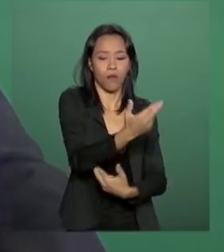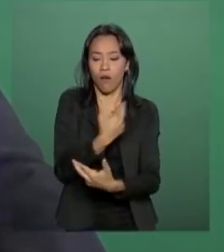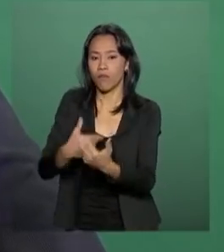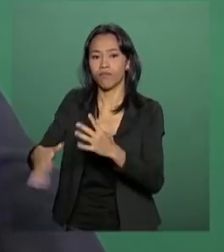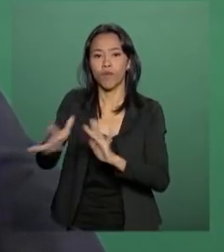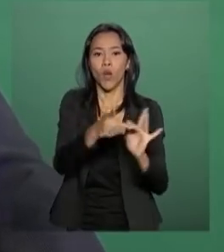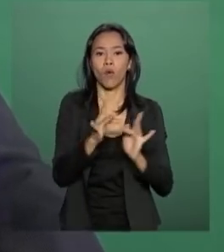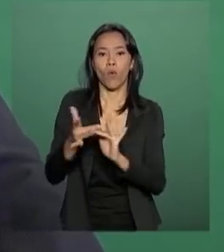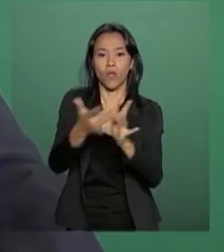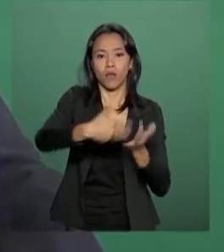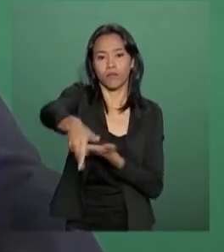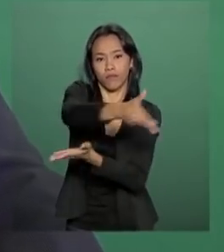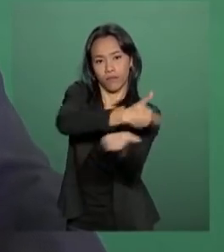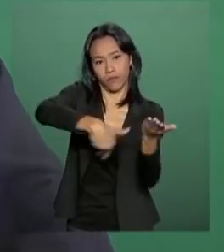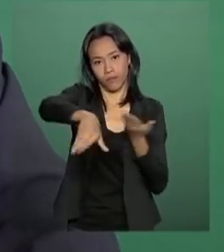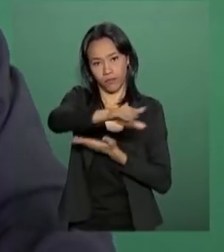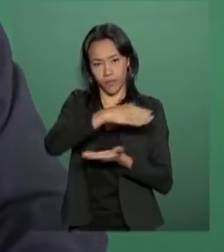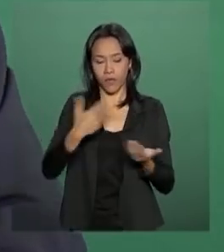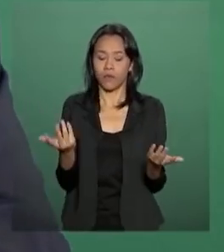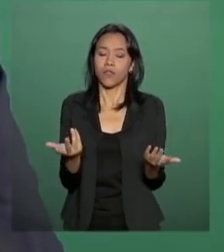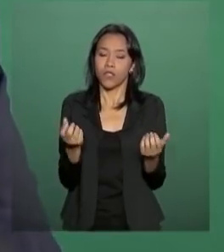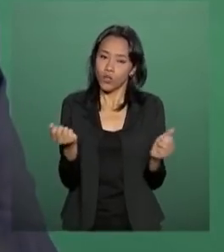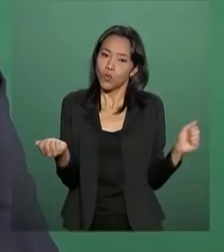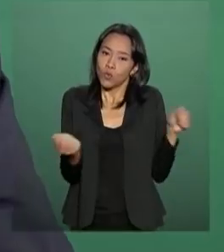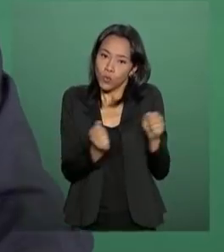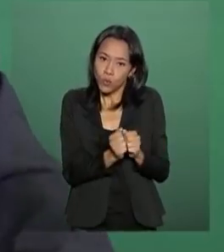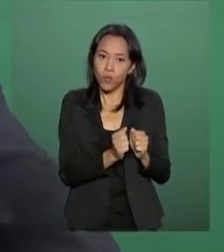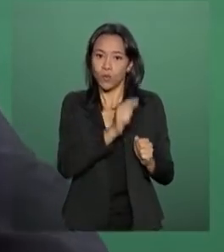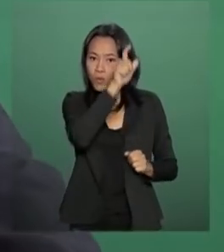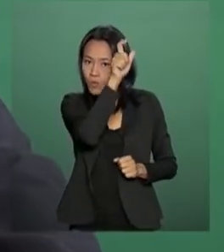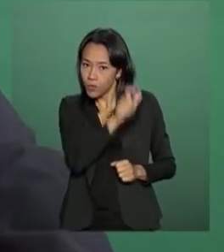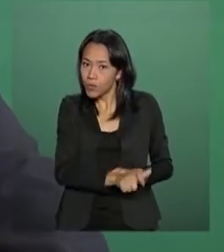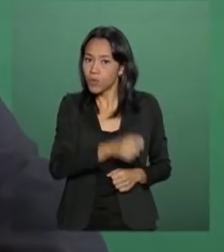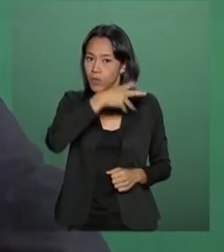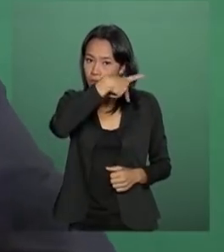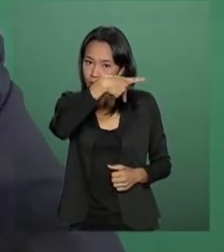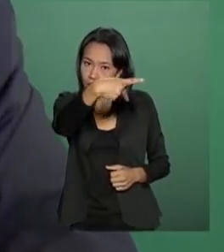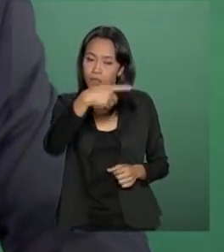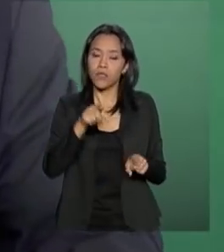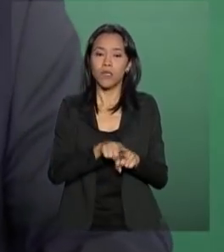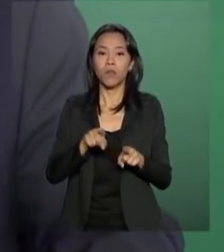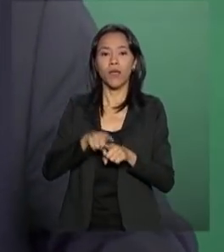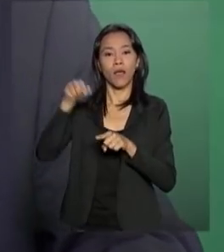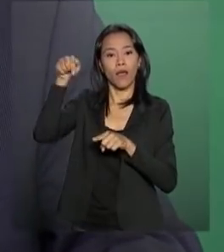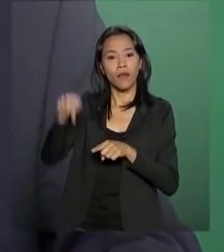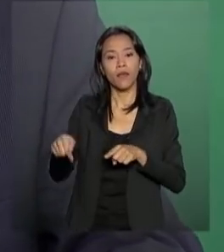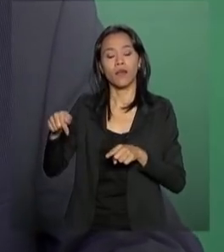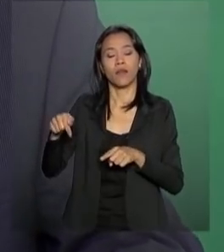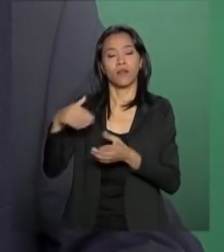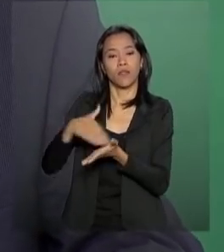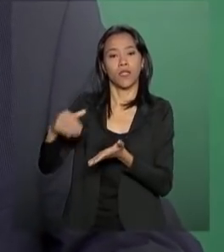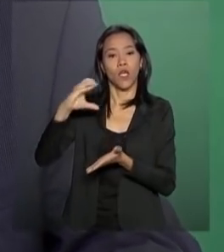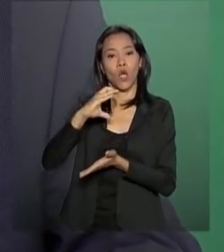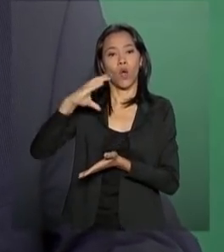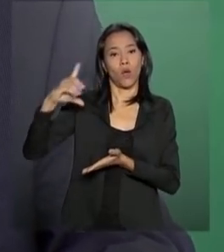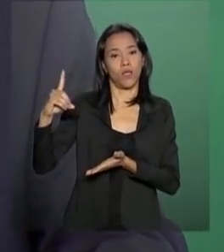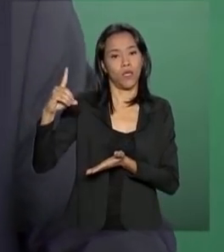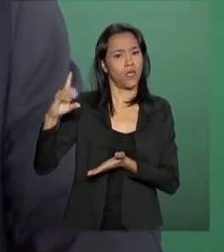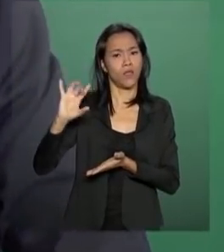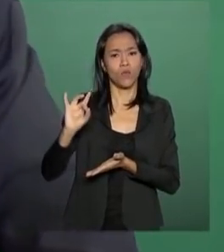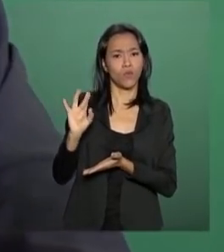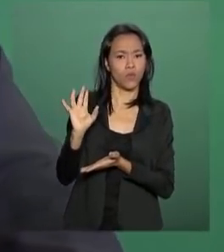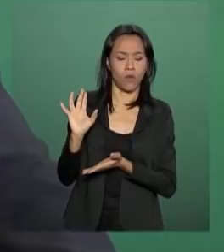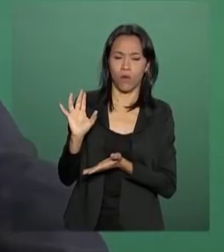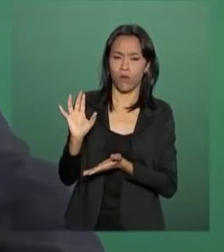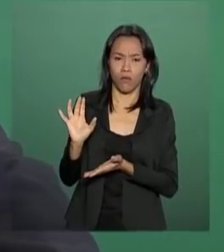com a presidência e também um elemento de coordenação, não só na presidência,